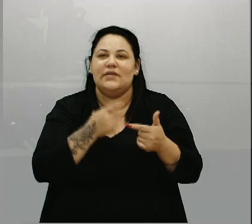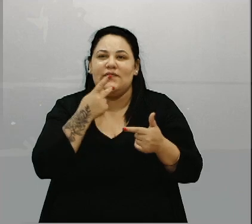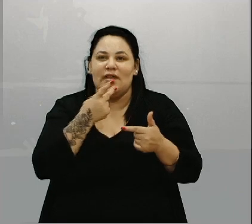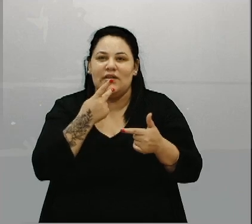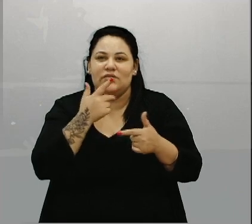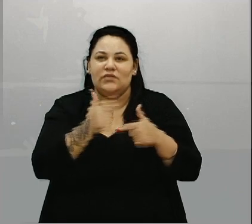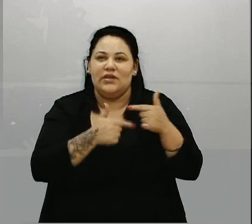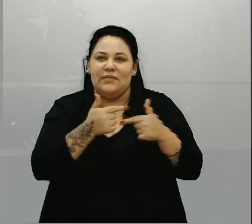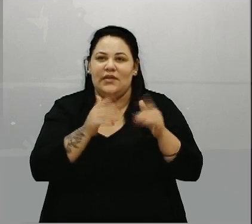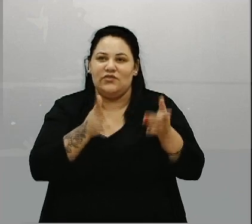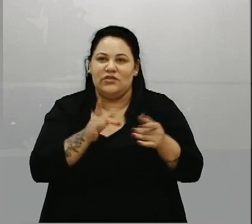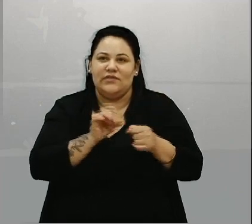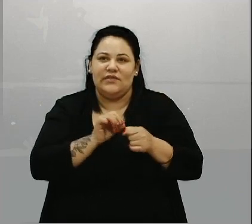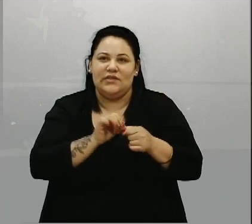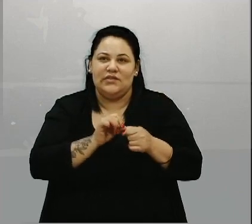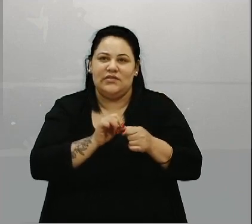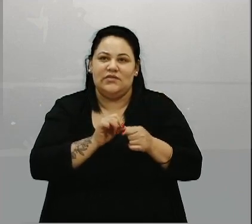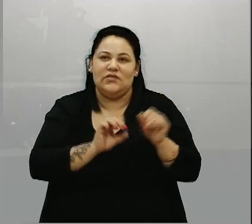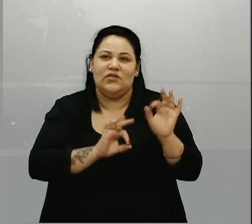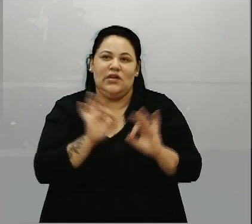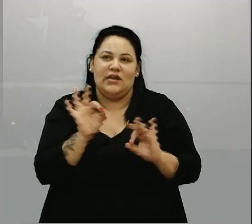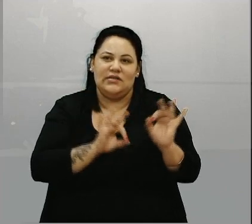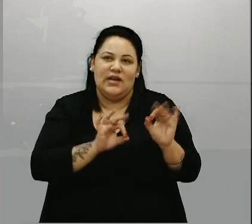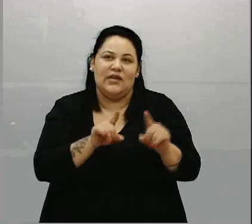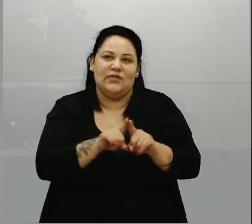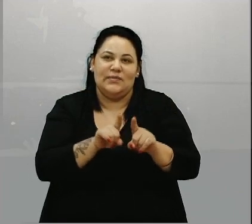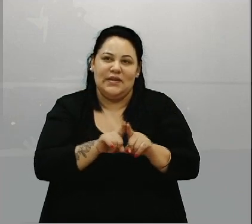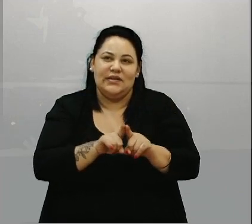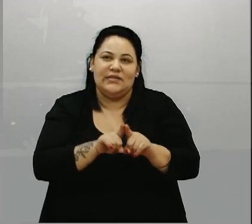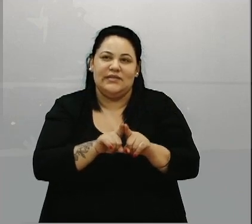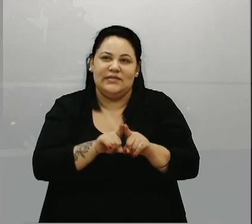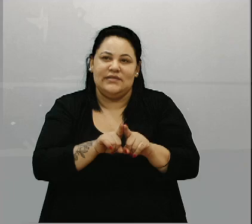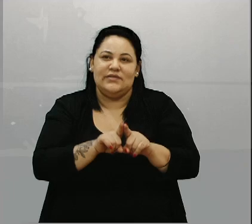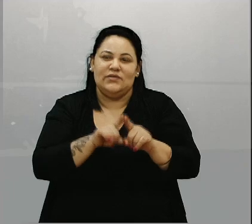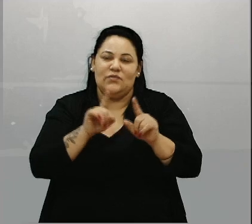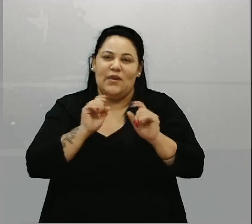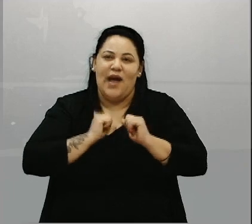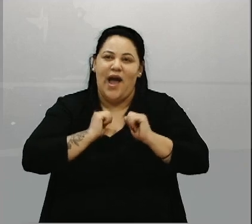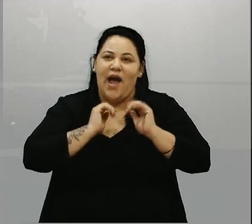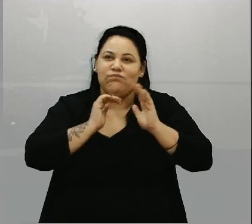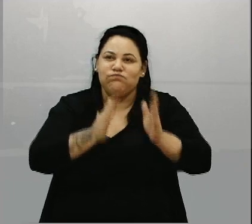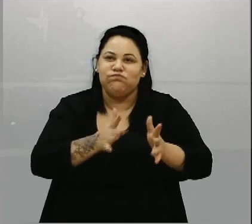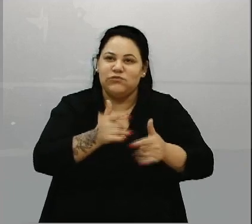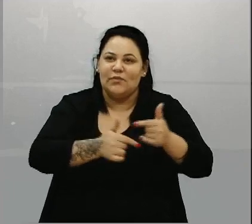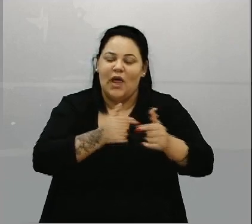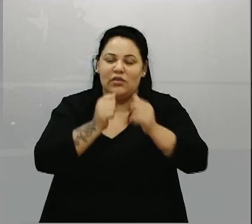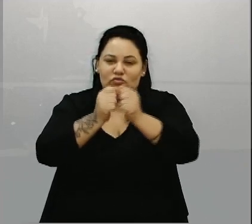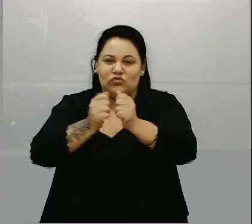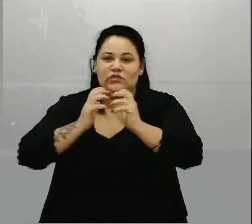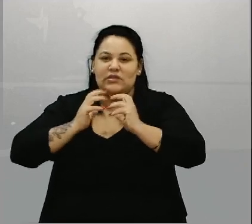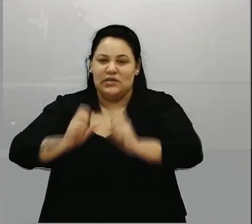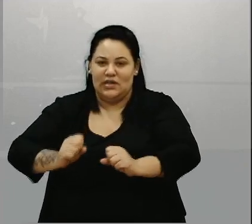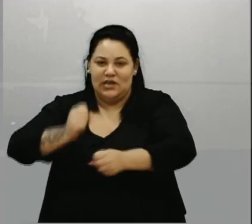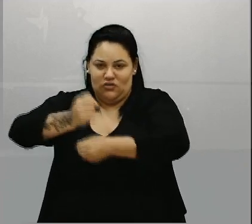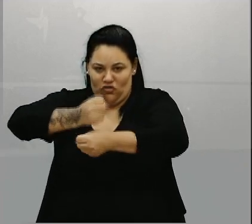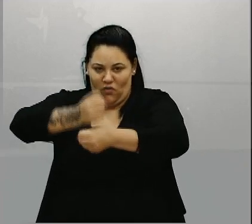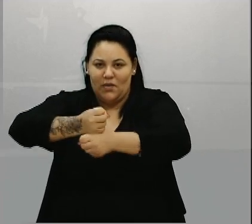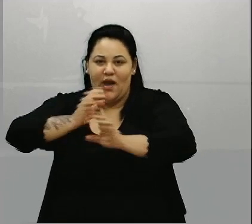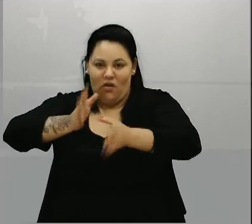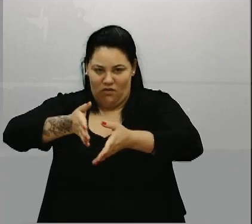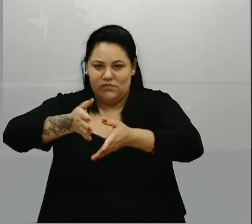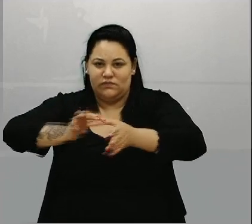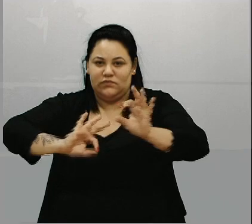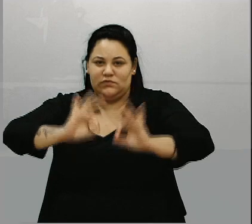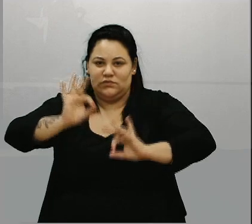realizados. Está sendo realizada uma ação aí com a Secretaria de Obras. Está